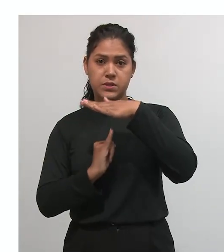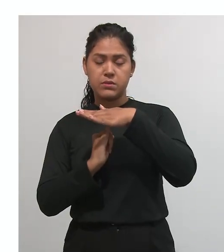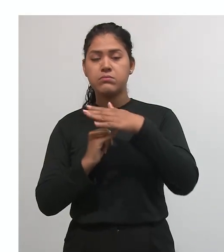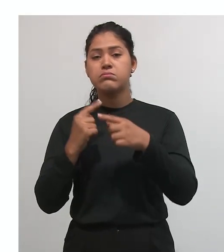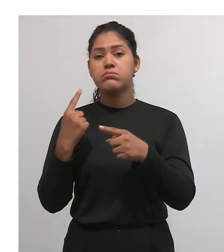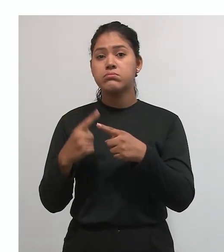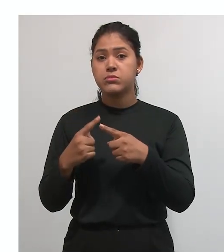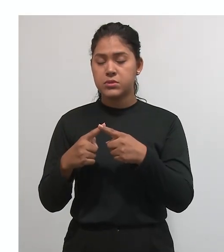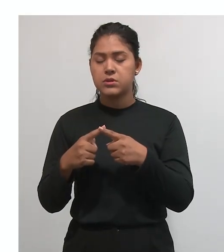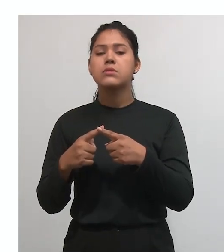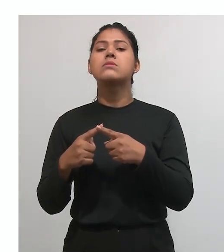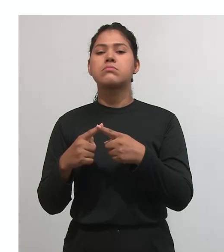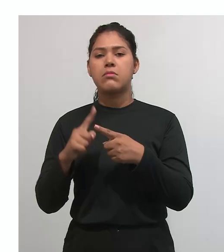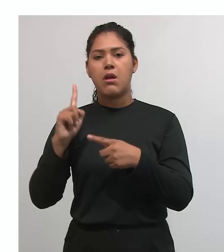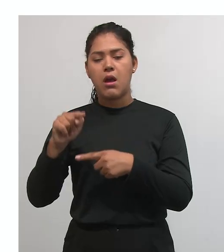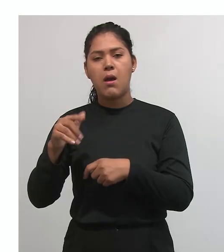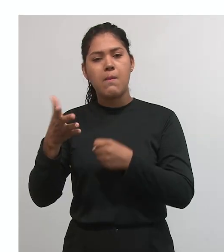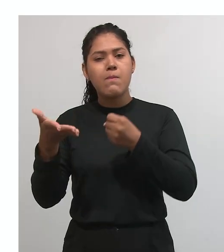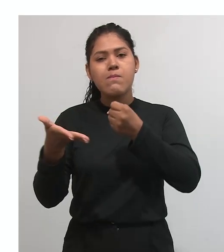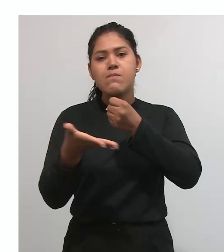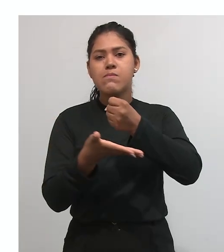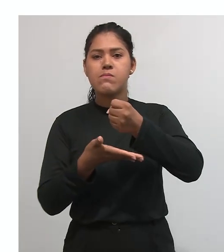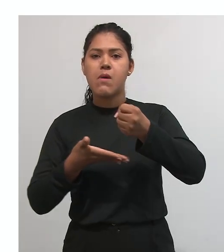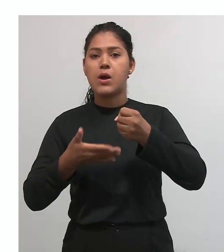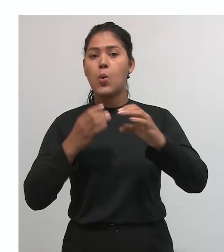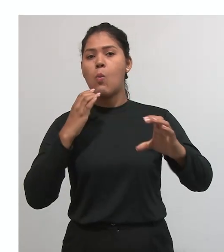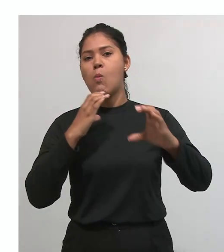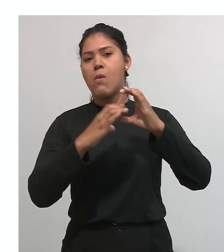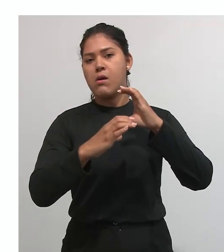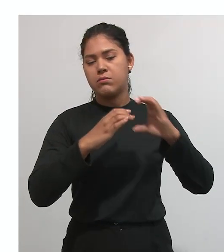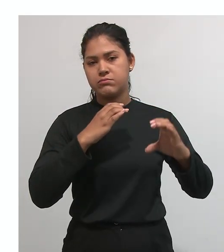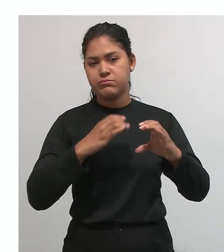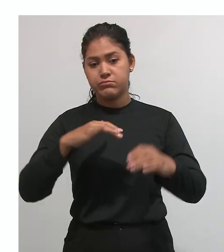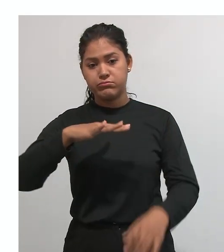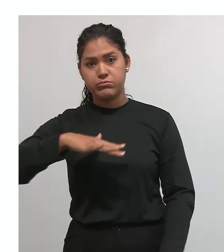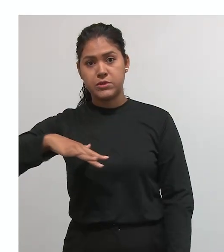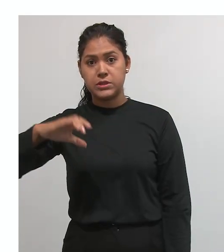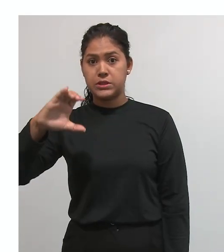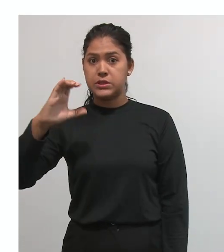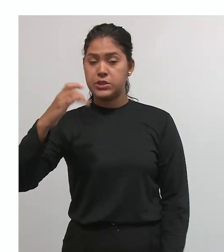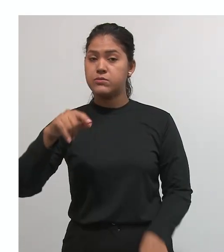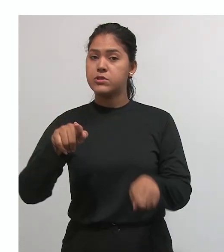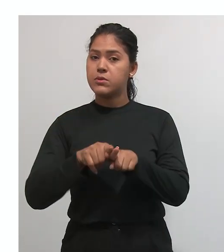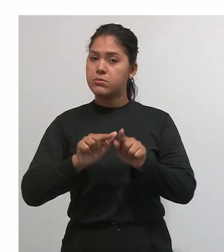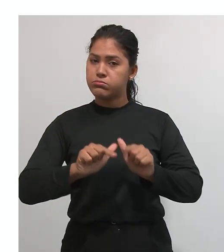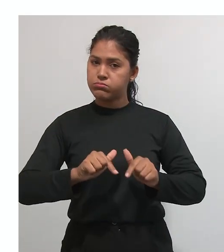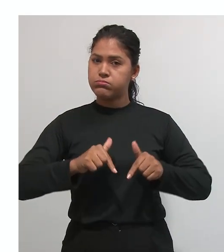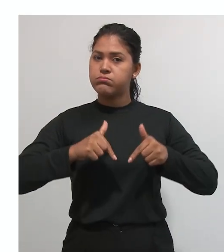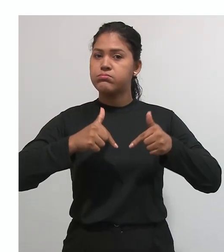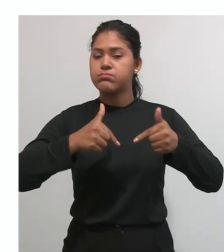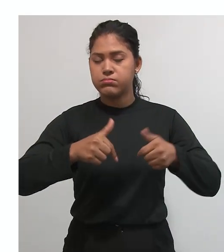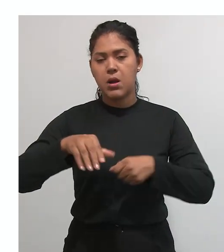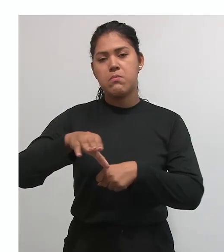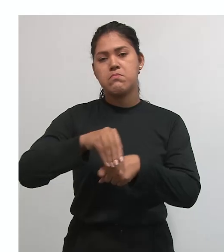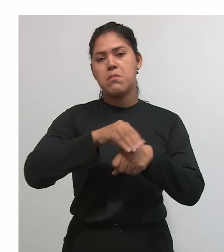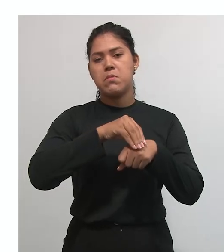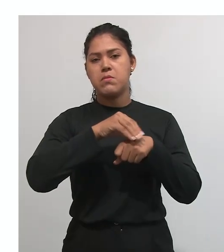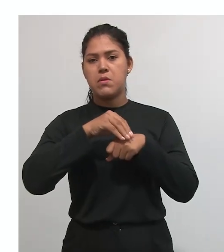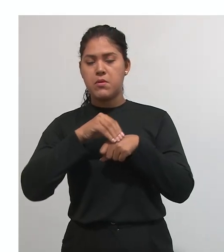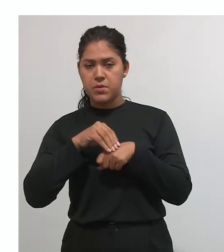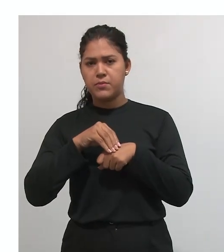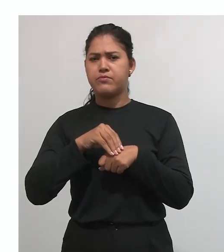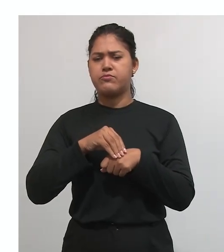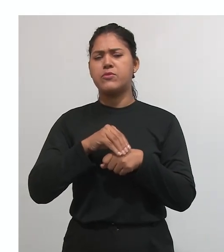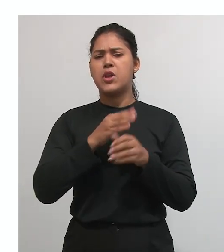pois elas constituem a espinha dorsal da comunicação científica e do avanço do conhecimento. Esses diferentes